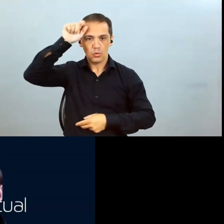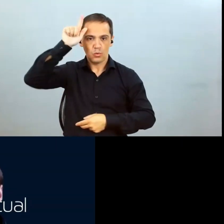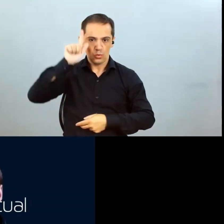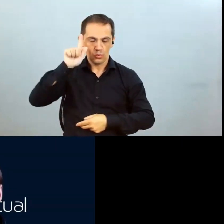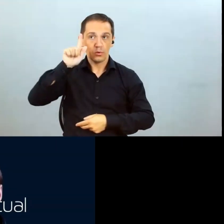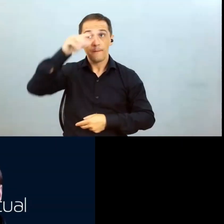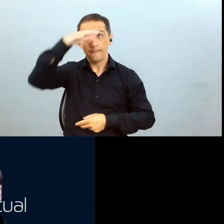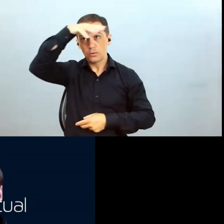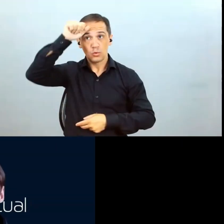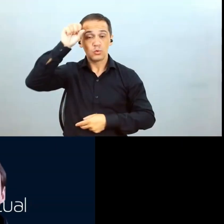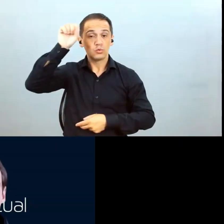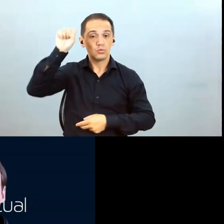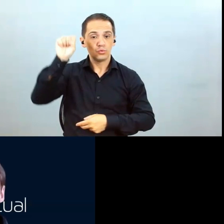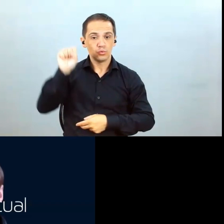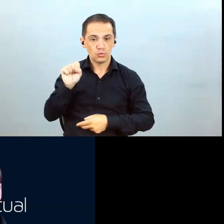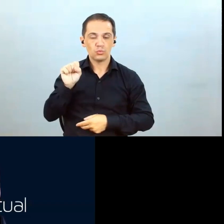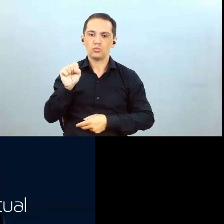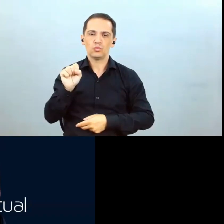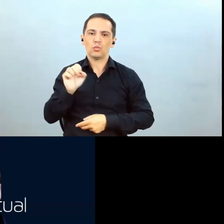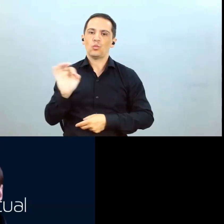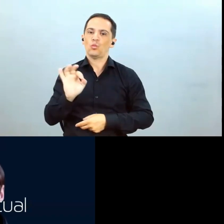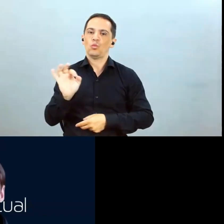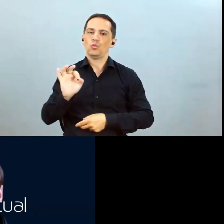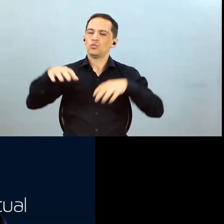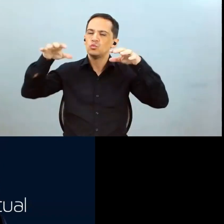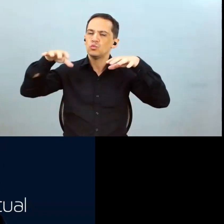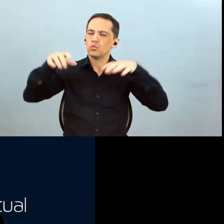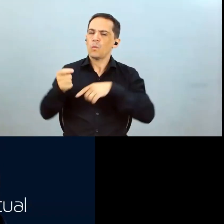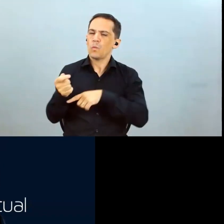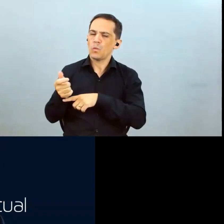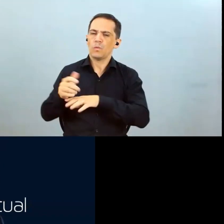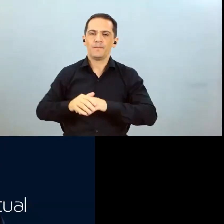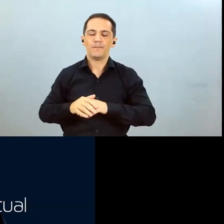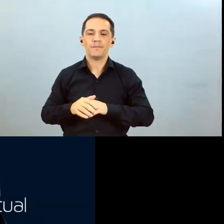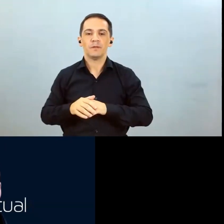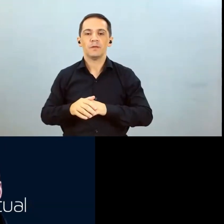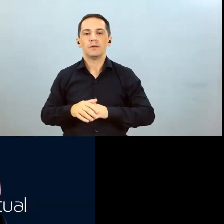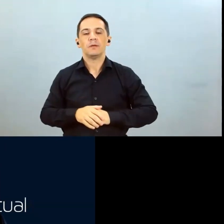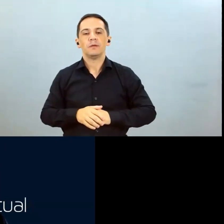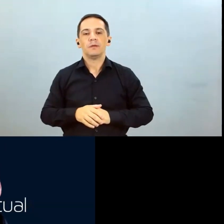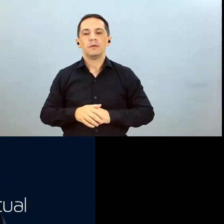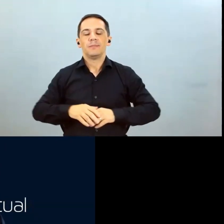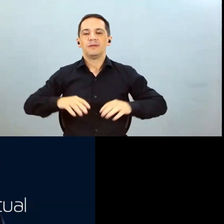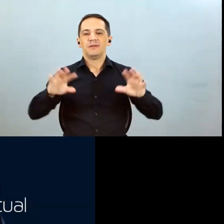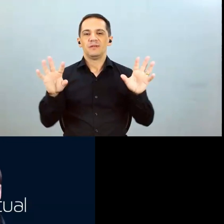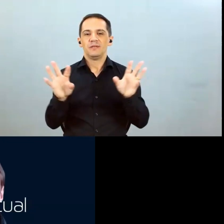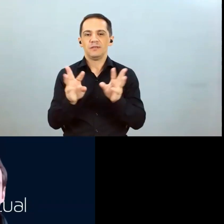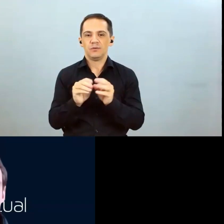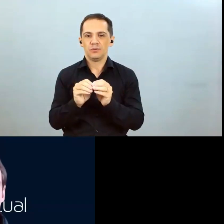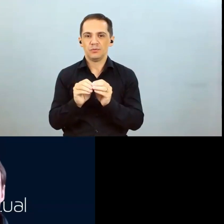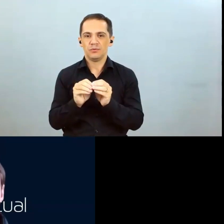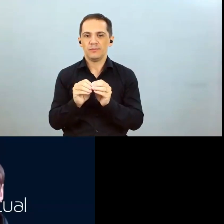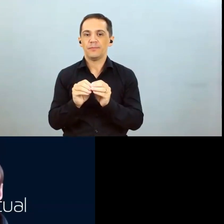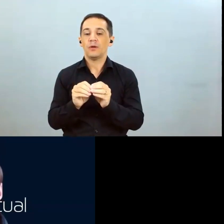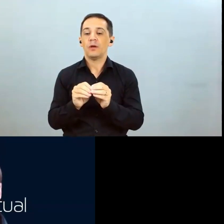mas a umidade no sol está muito boa ainda para confirmar. No caso, ali é o milho segundo a safra apenas. Então, resumindo, nós estamos com um cenário